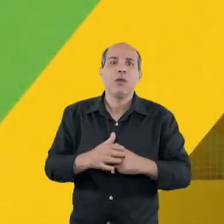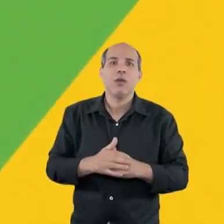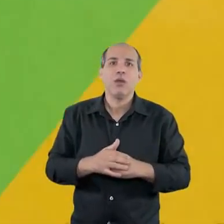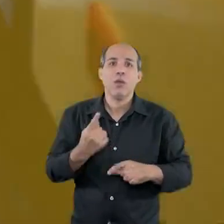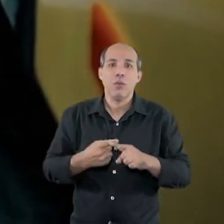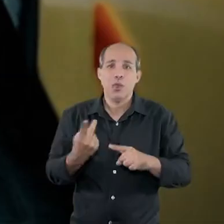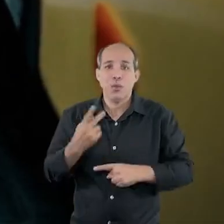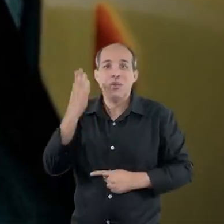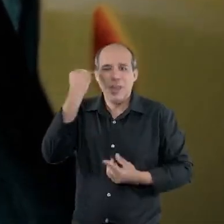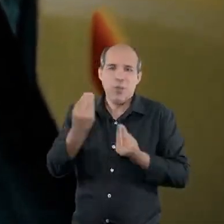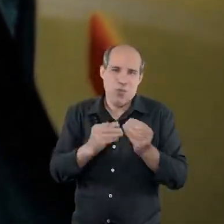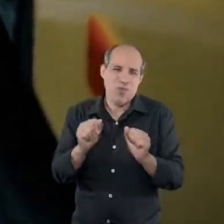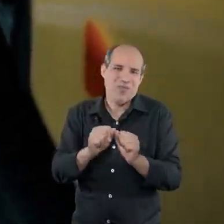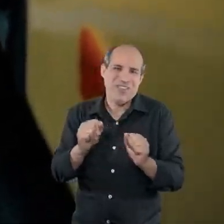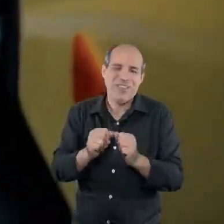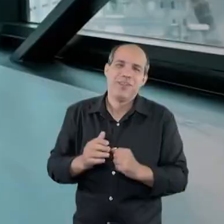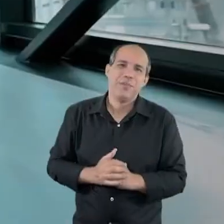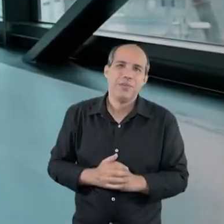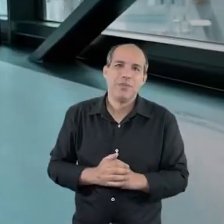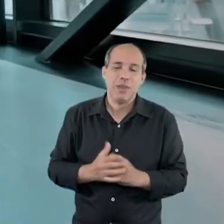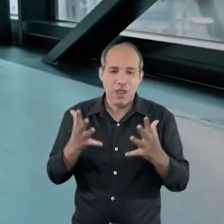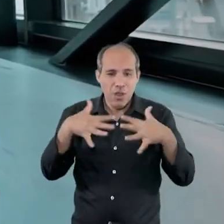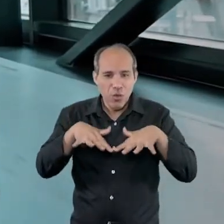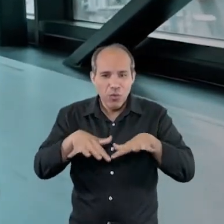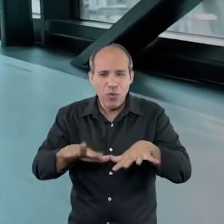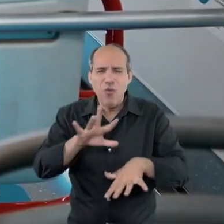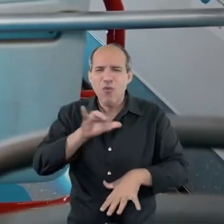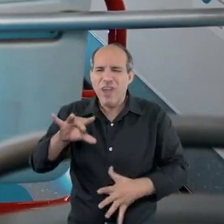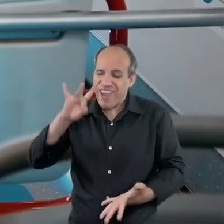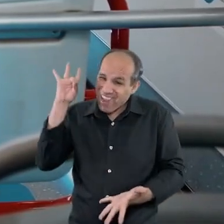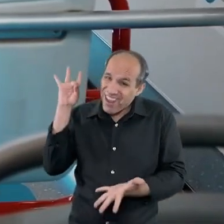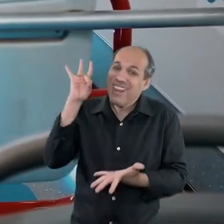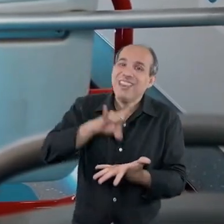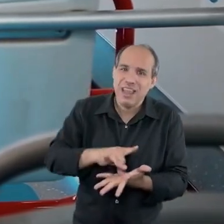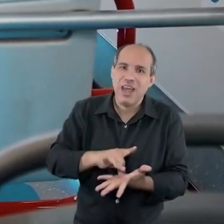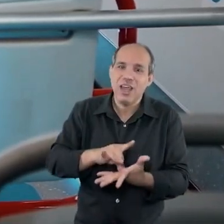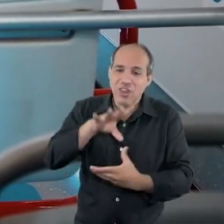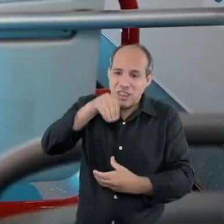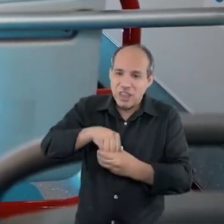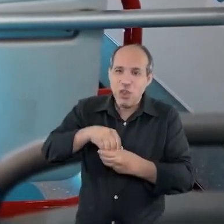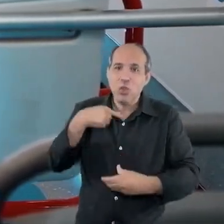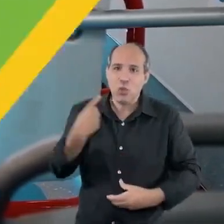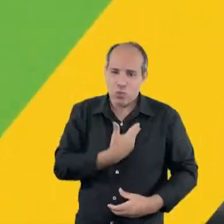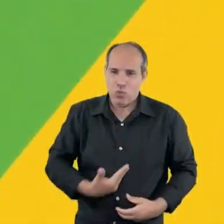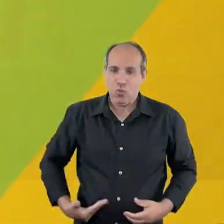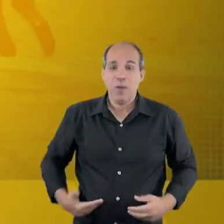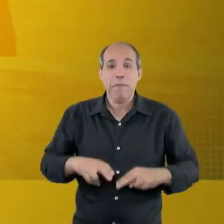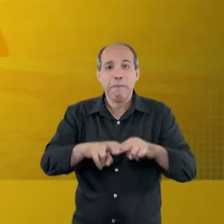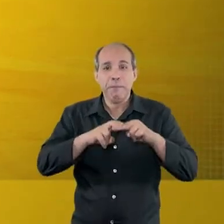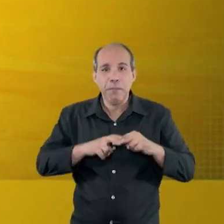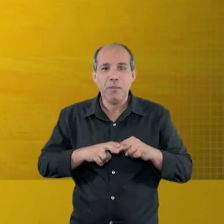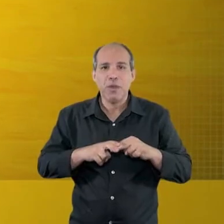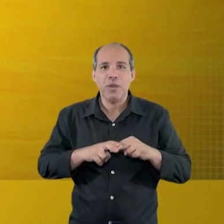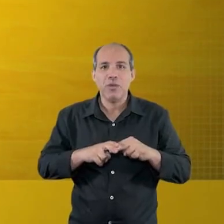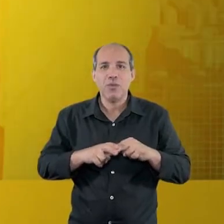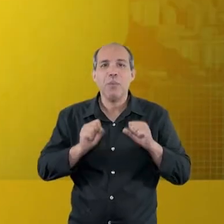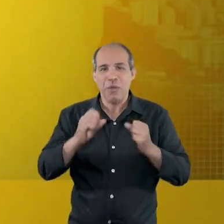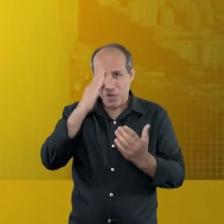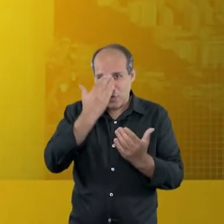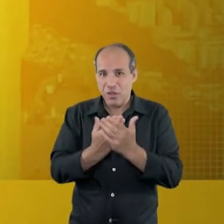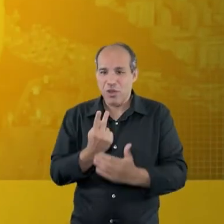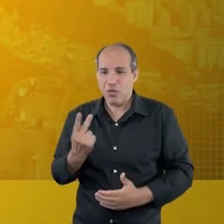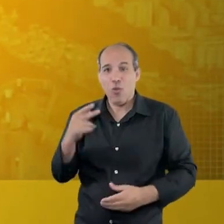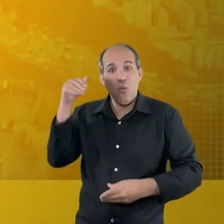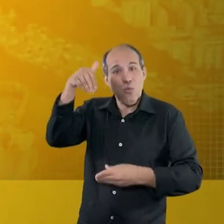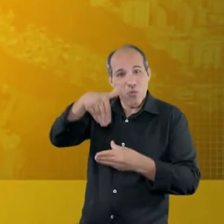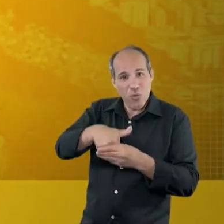mudar. Porque a gente sabe como fazer. A inclusão vai ser uma realidade no nosso governo. Por isso, conte com a